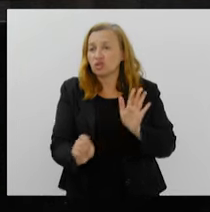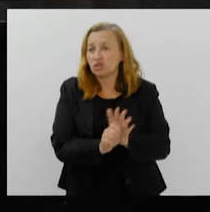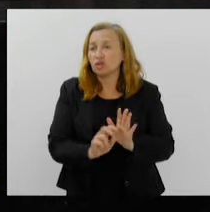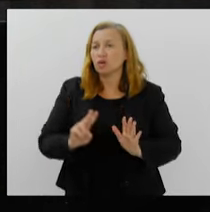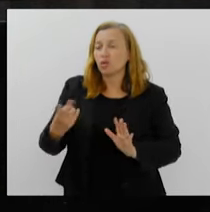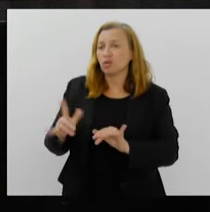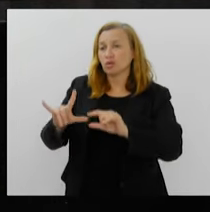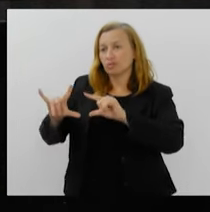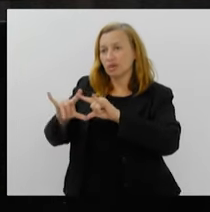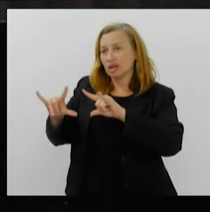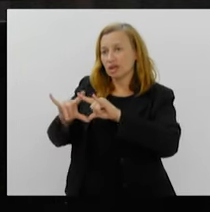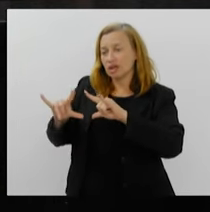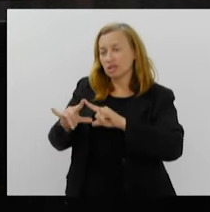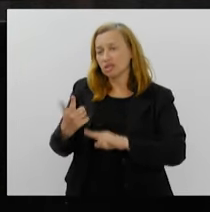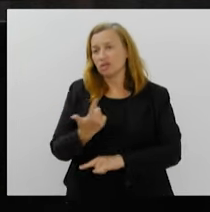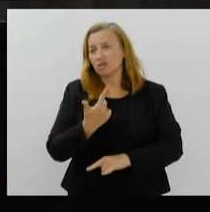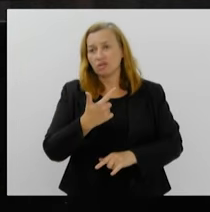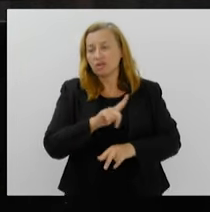dos dois,